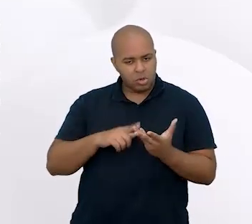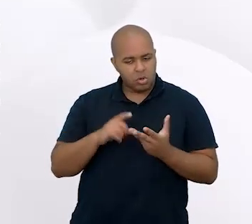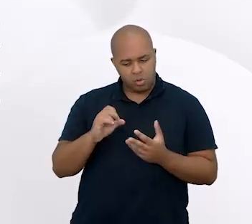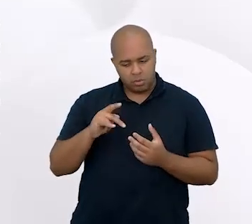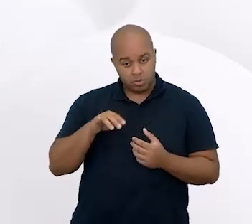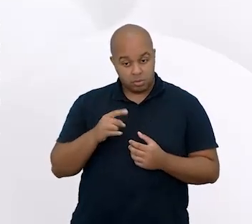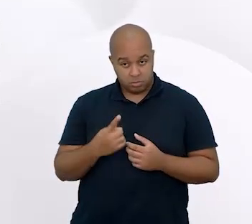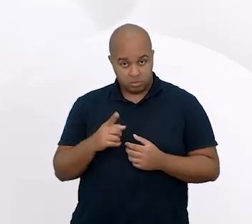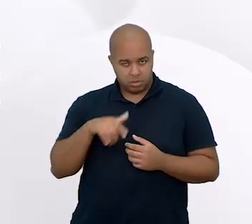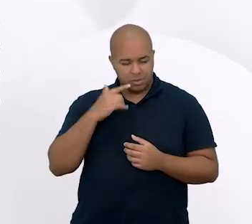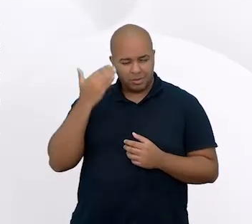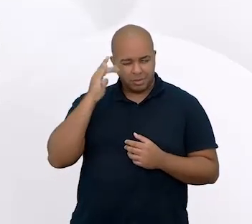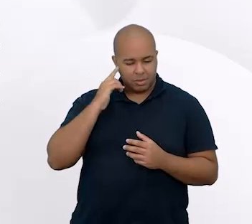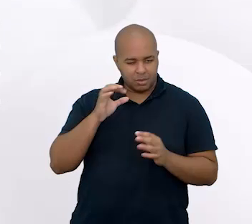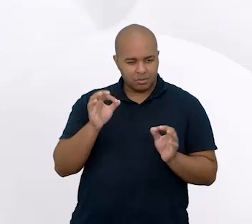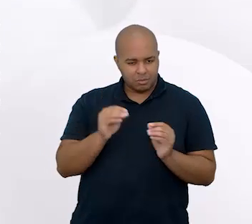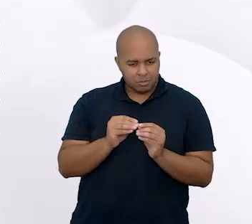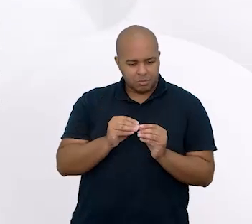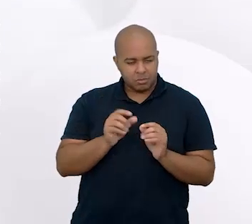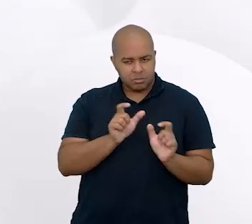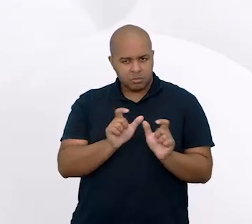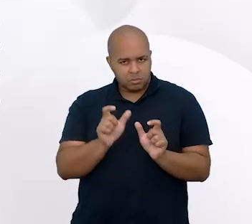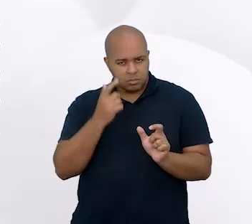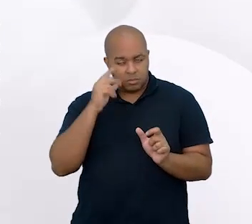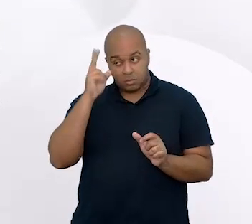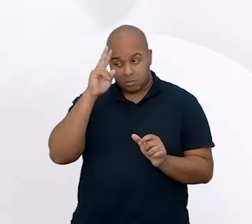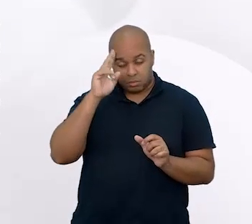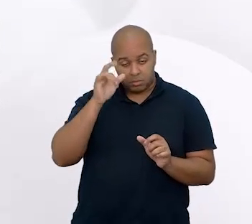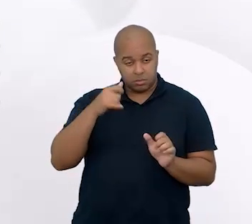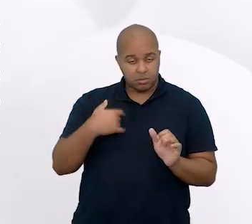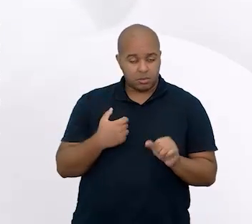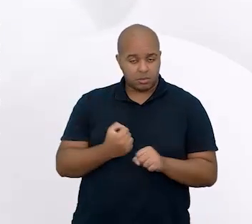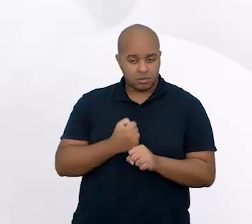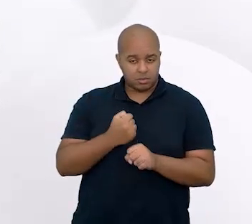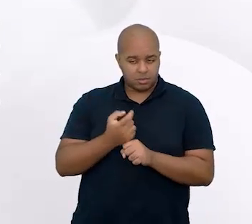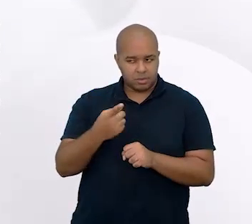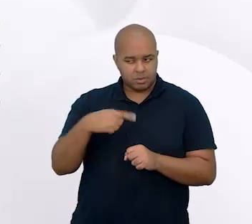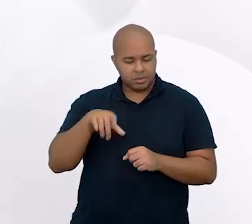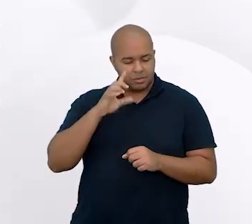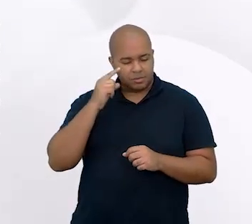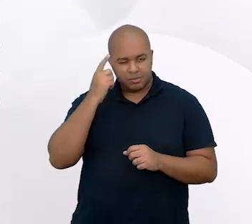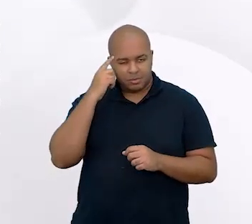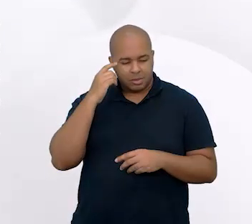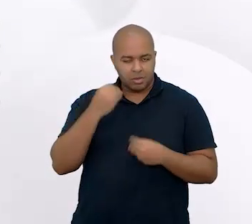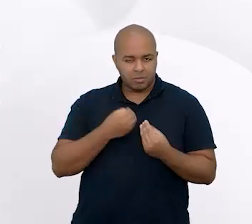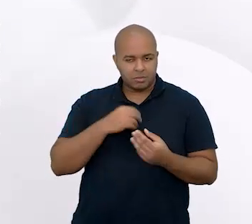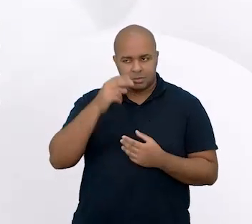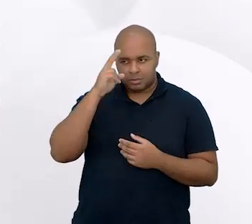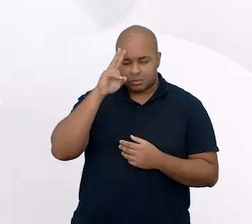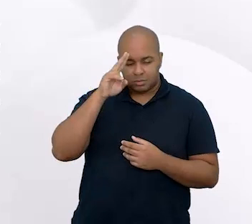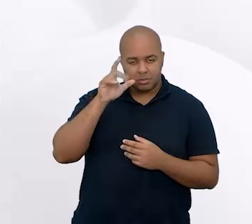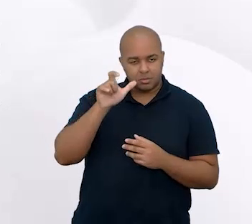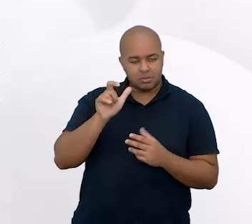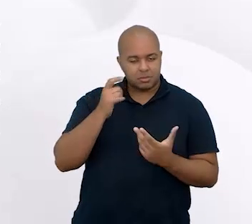A1, que é compreender e utilizar os conceitos historicamente construídos. Então, vamos pensar aí como historicamente